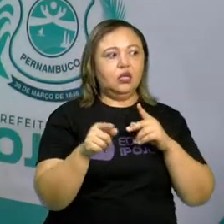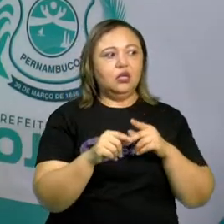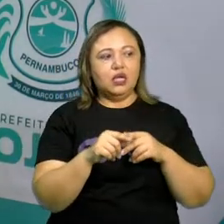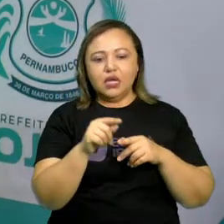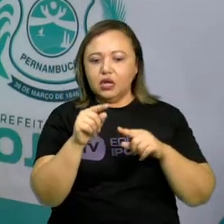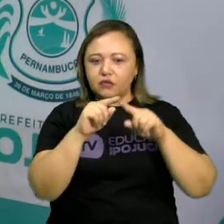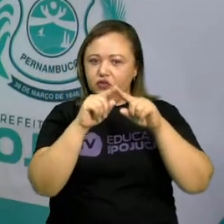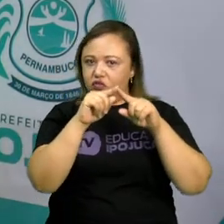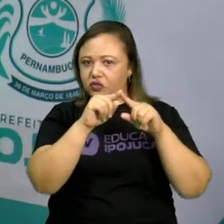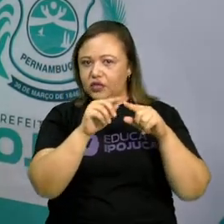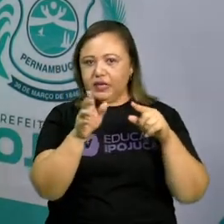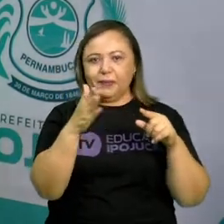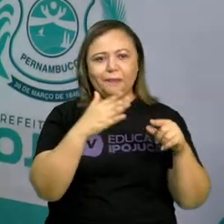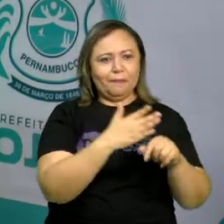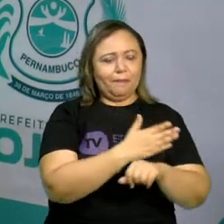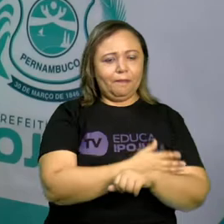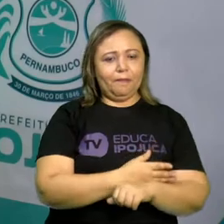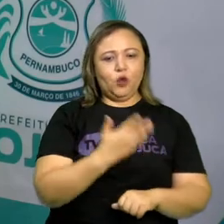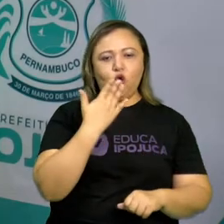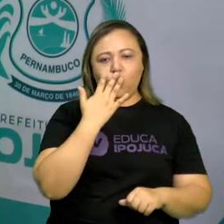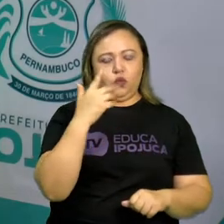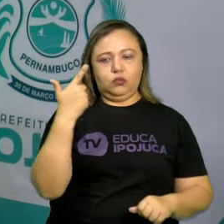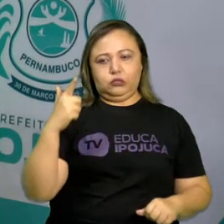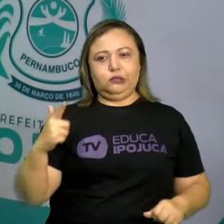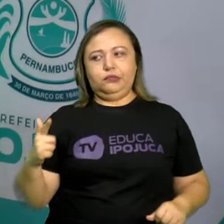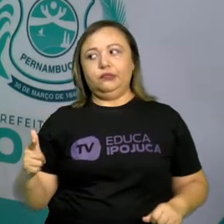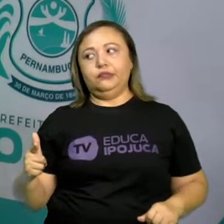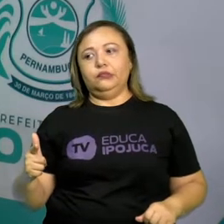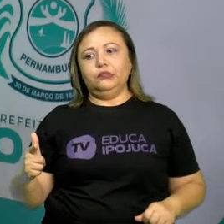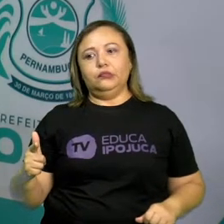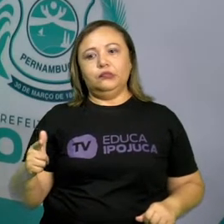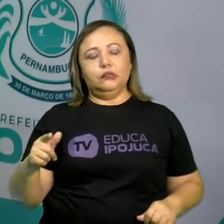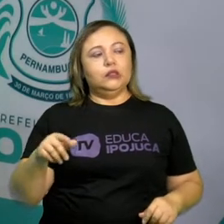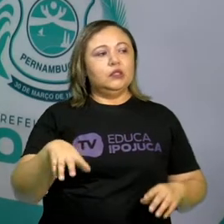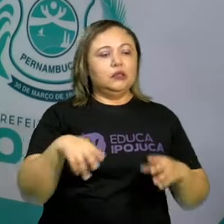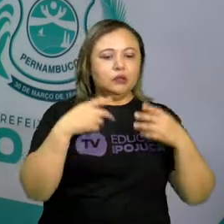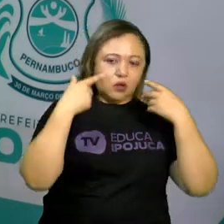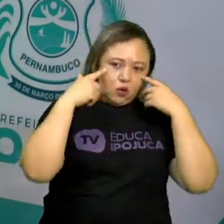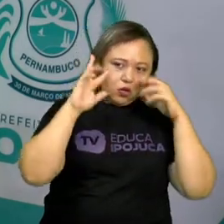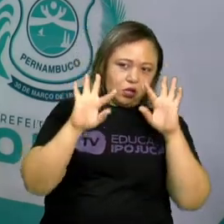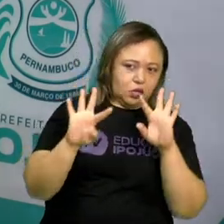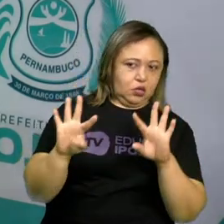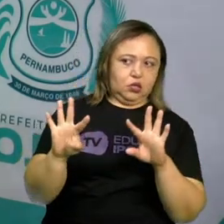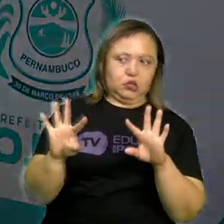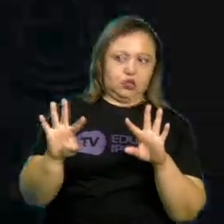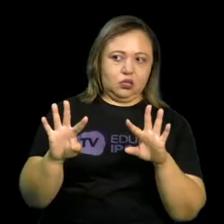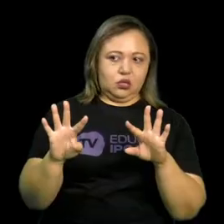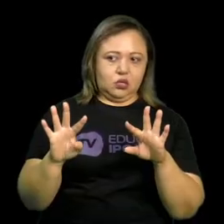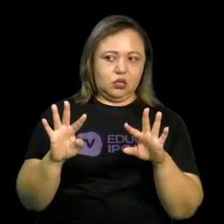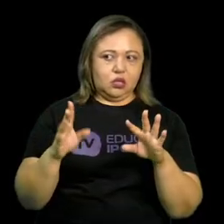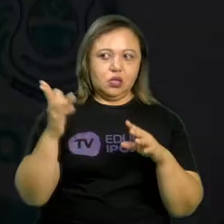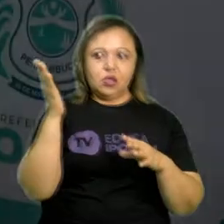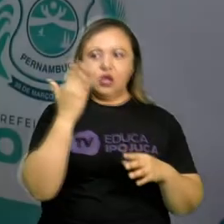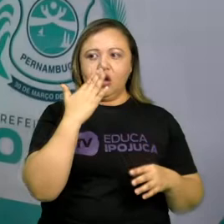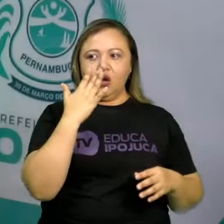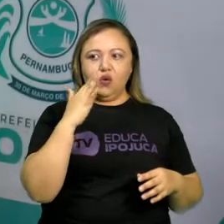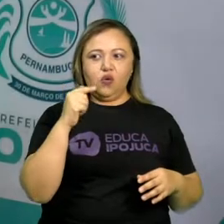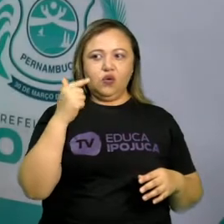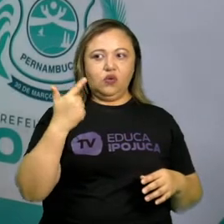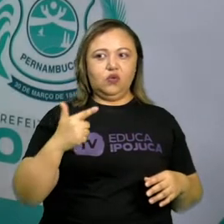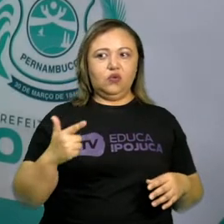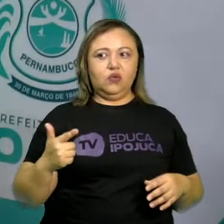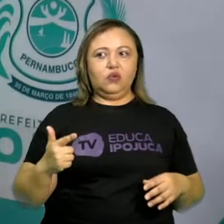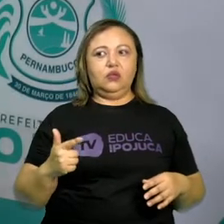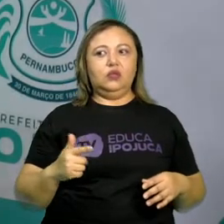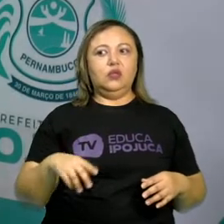as formas geométricas aqui sem pintar. O que é que está lhe chamando mais atenção? Elas sem pintar ou